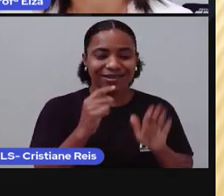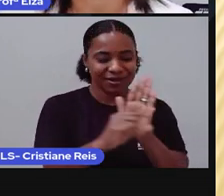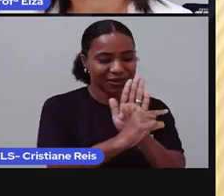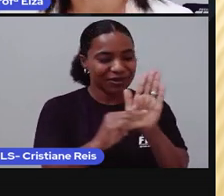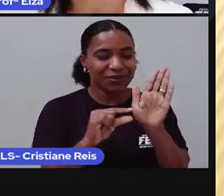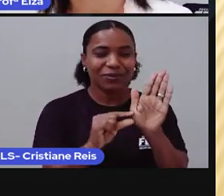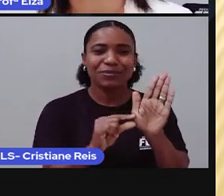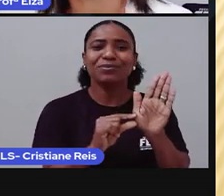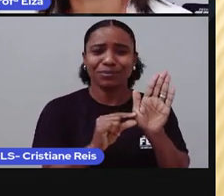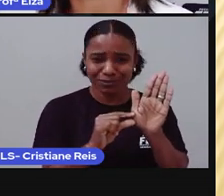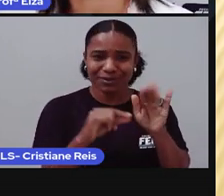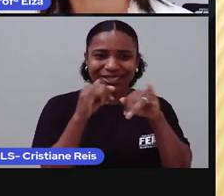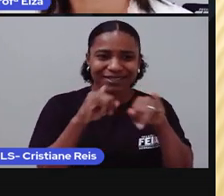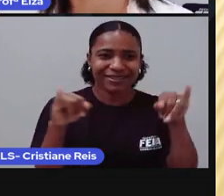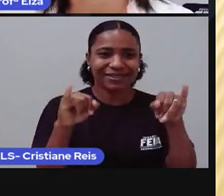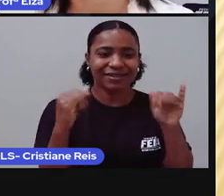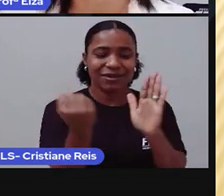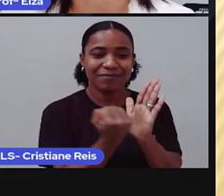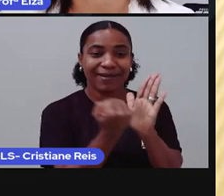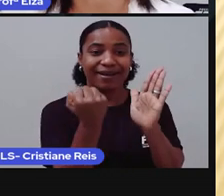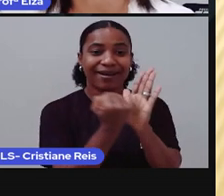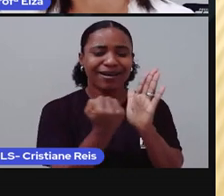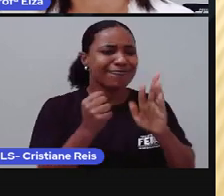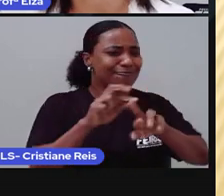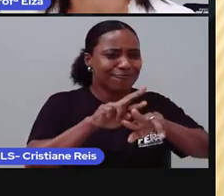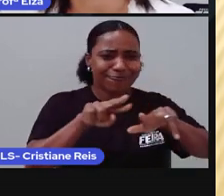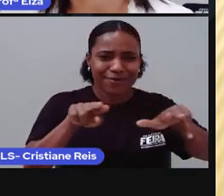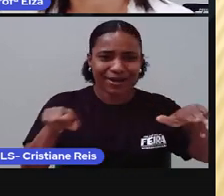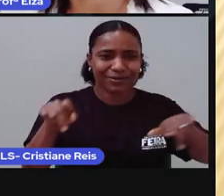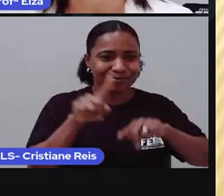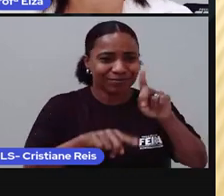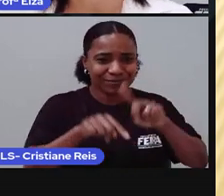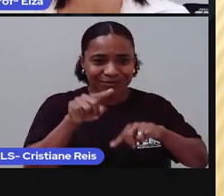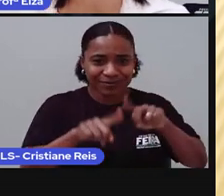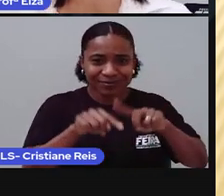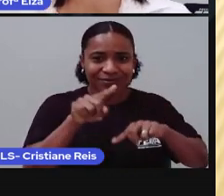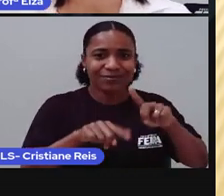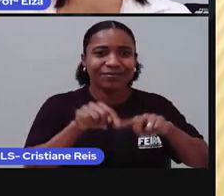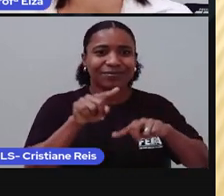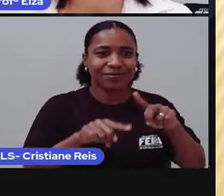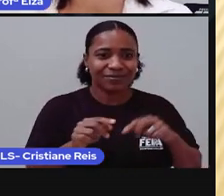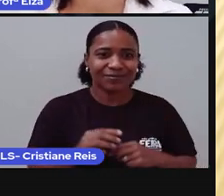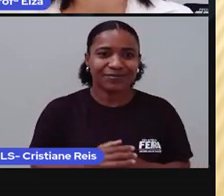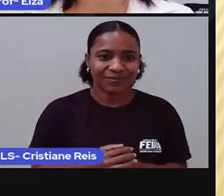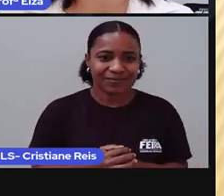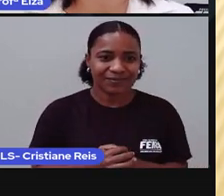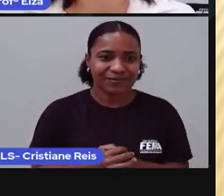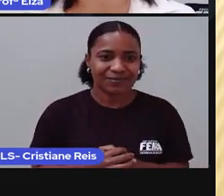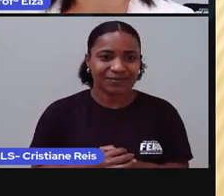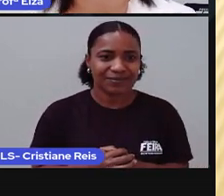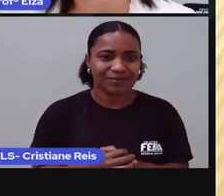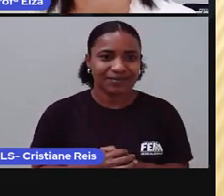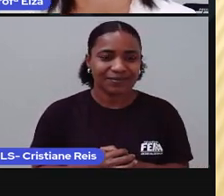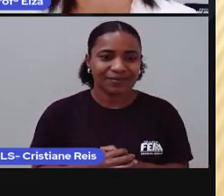embalagens de muitos produtos que consumimos é